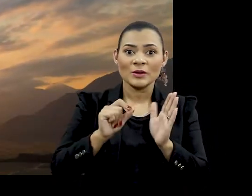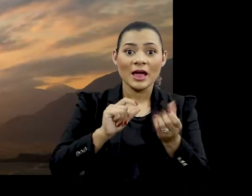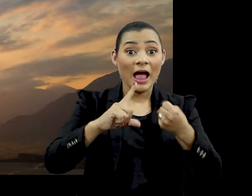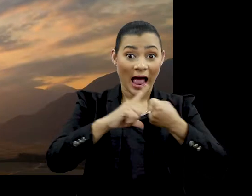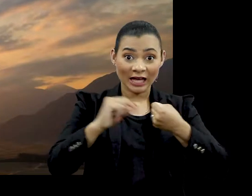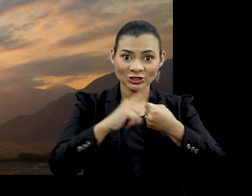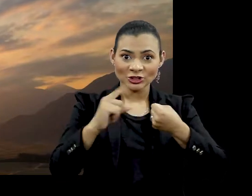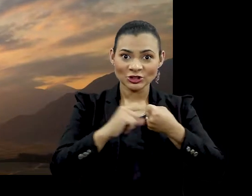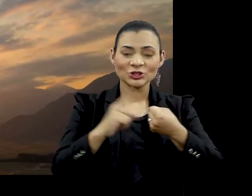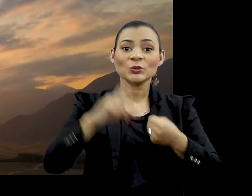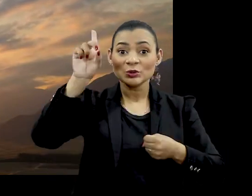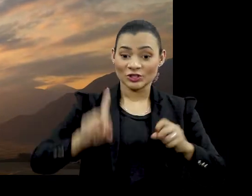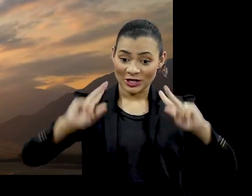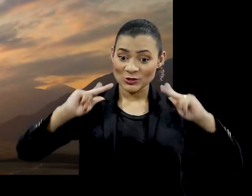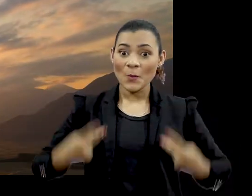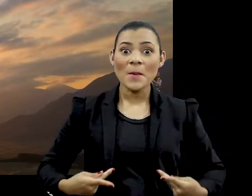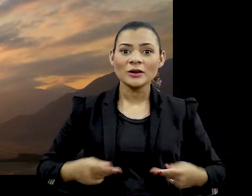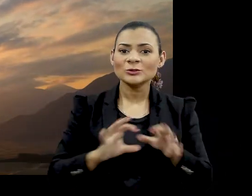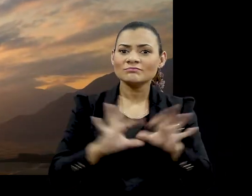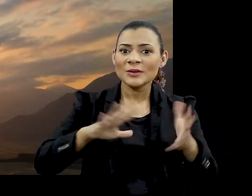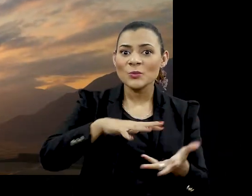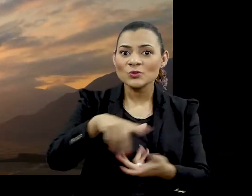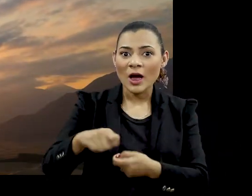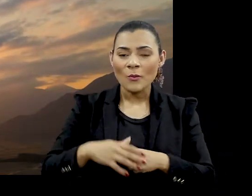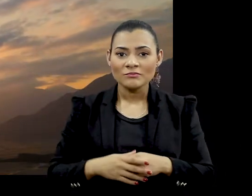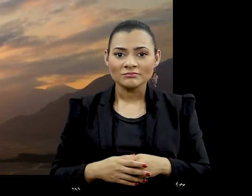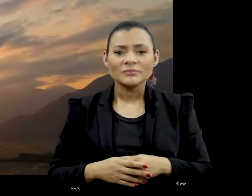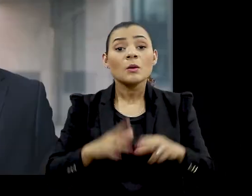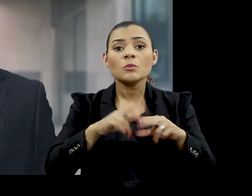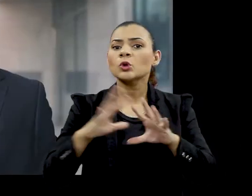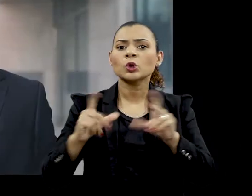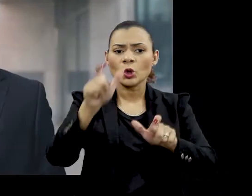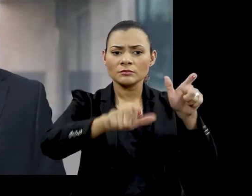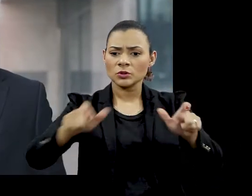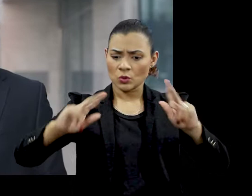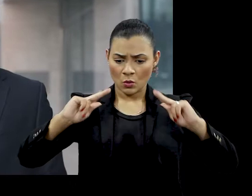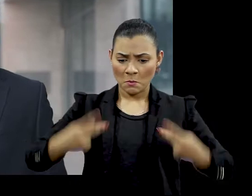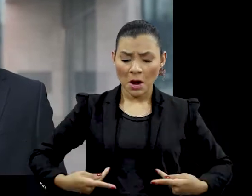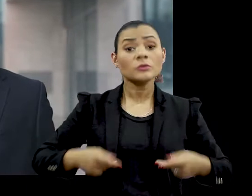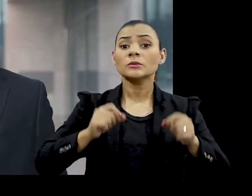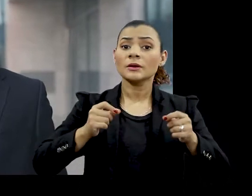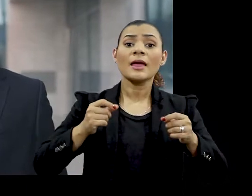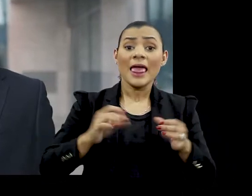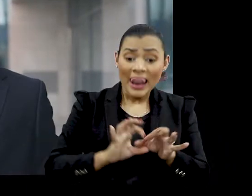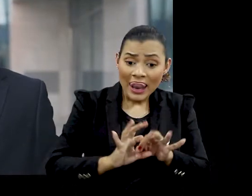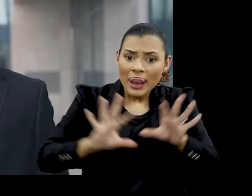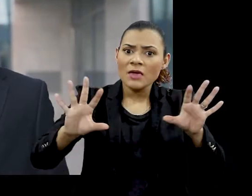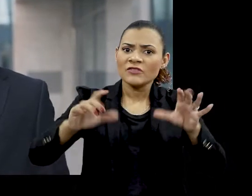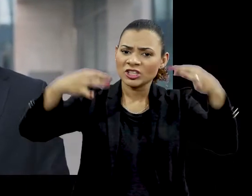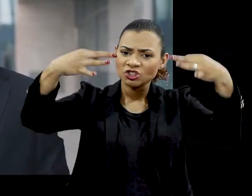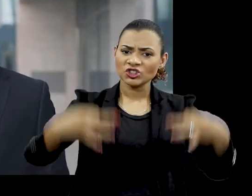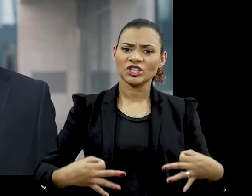Declaração Universal de Direitos Humanos O primeiro artigo é Todos os seres humanos nascem livres e iguais em